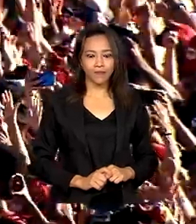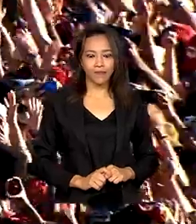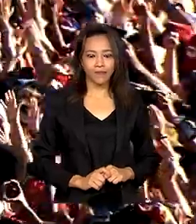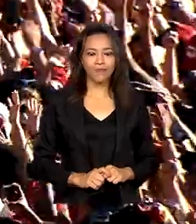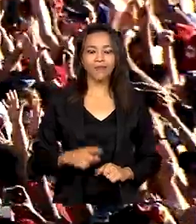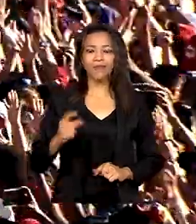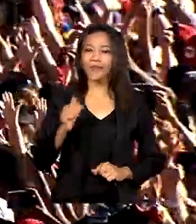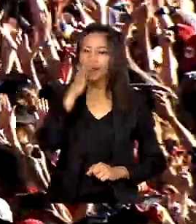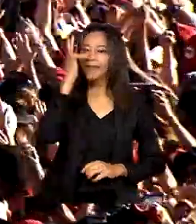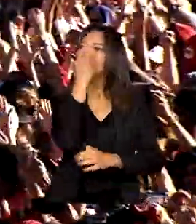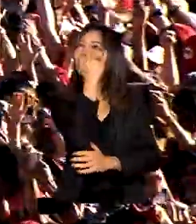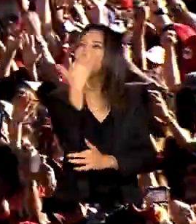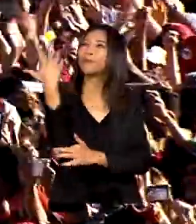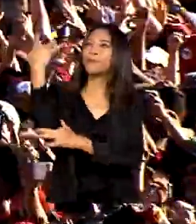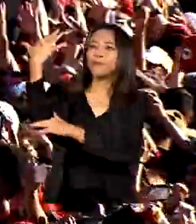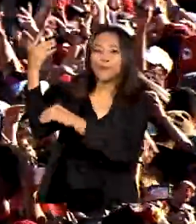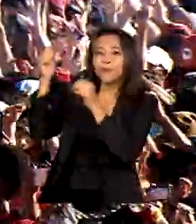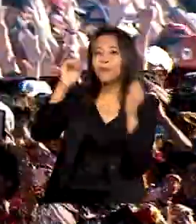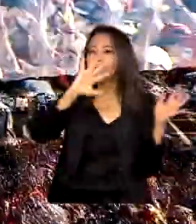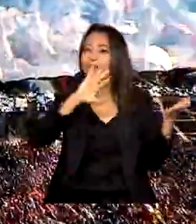primavera já chegou.